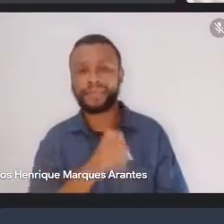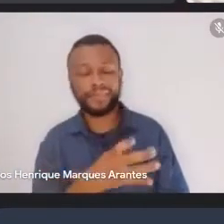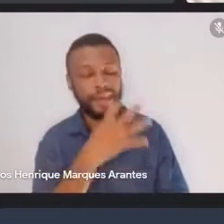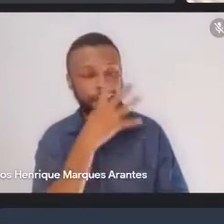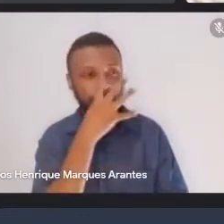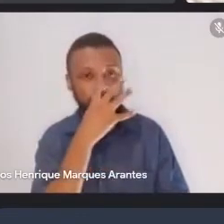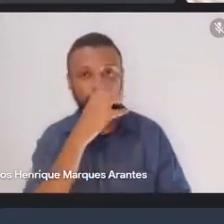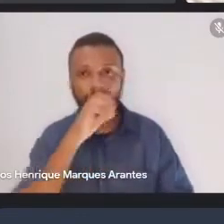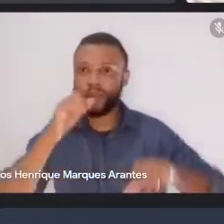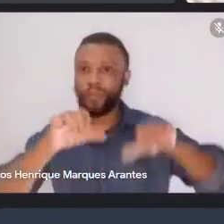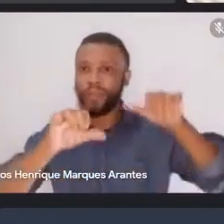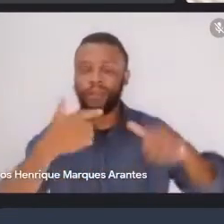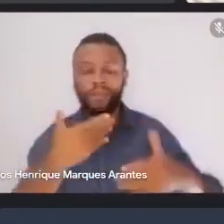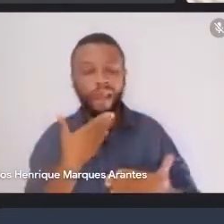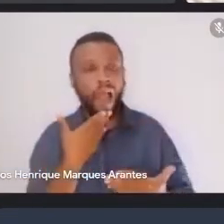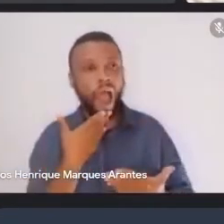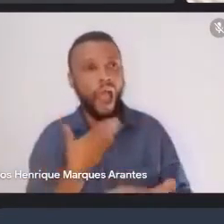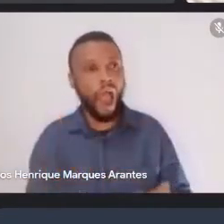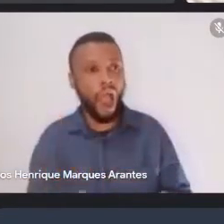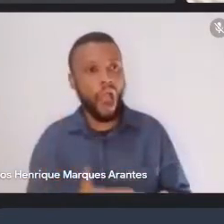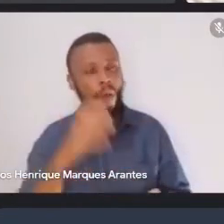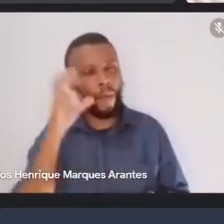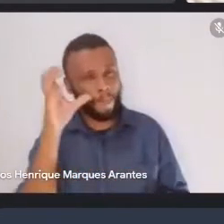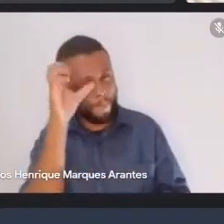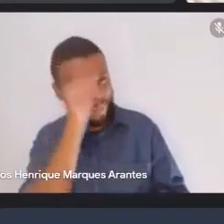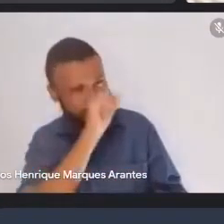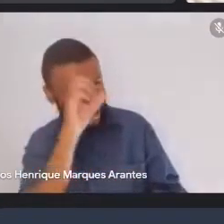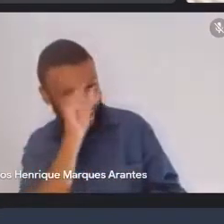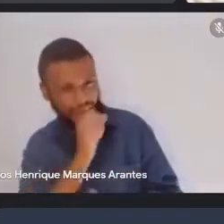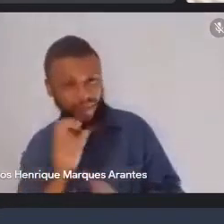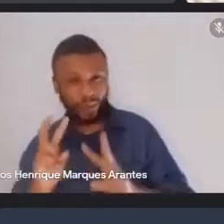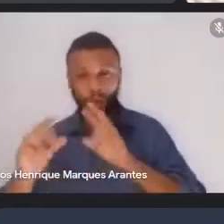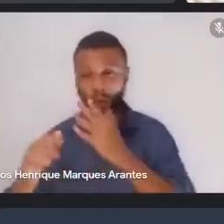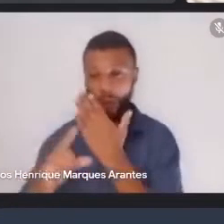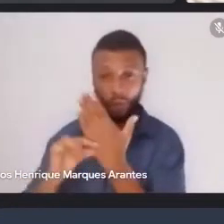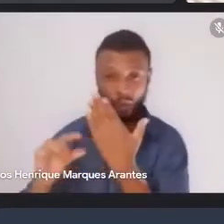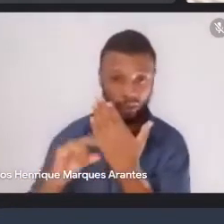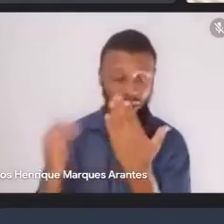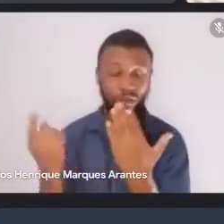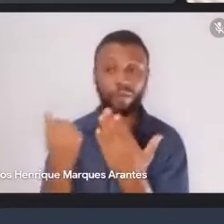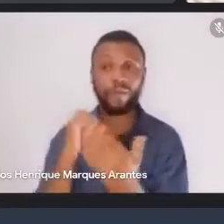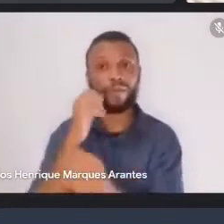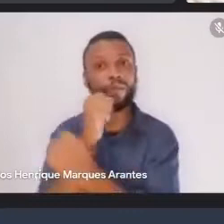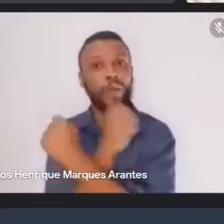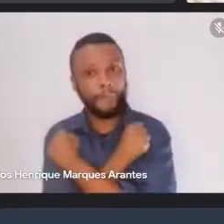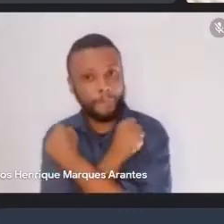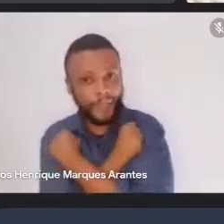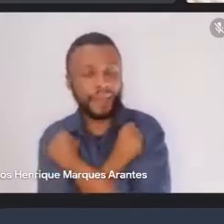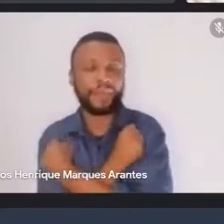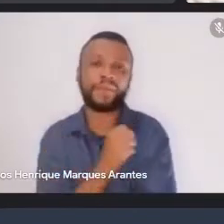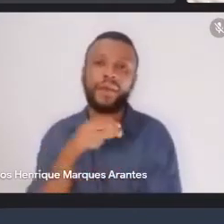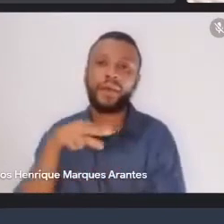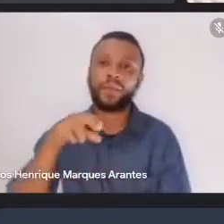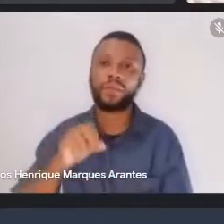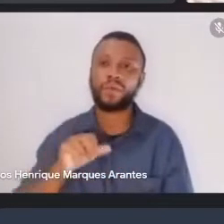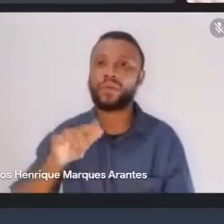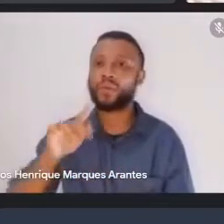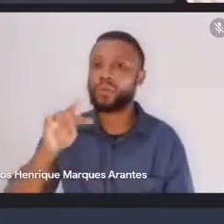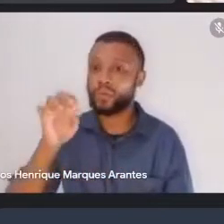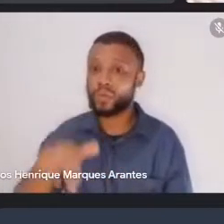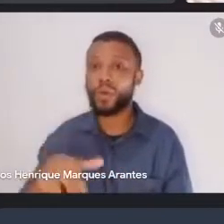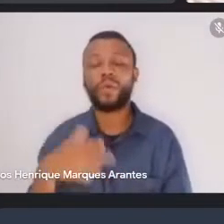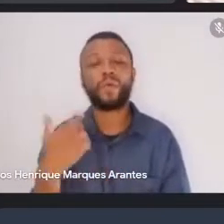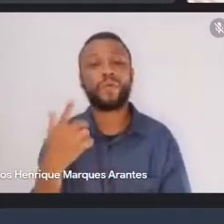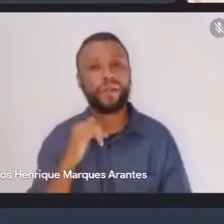e Sertões. É sempre um aprendizado ouvi-la. Abraços ao Noilton. Recadinho da dona Carmen lá de São José.